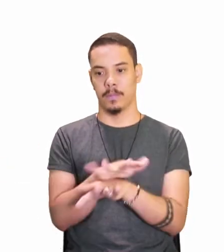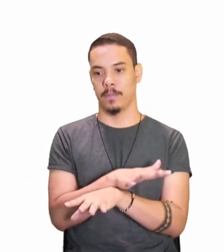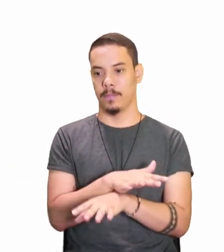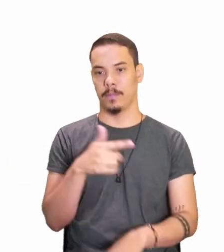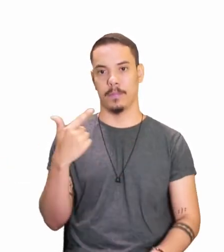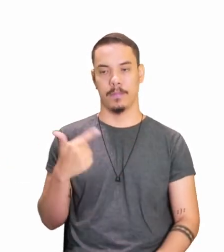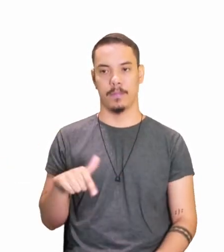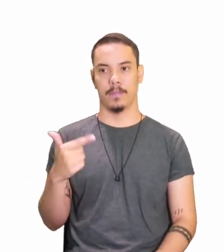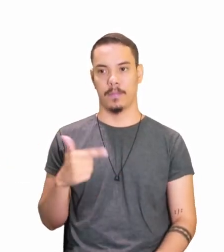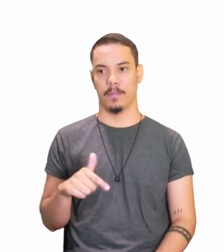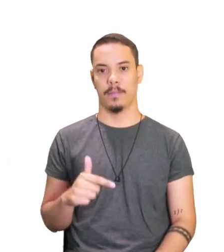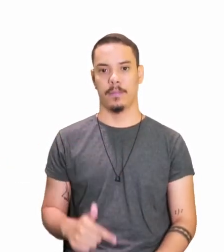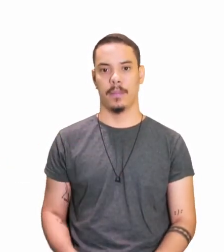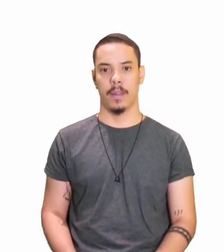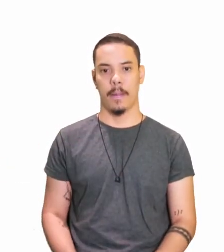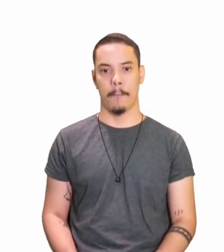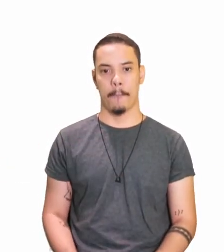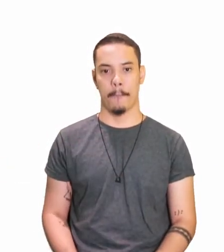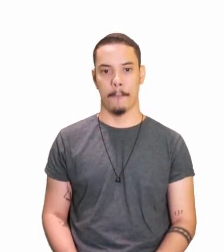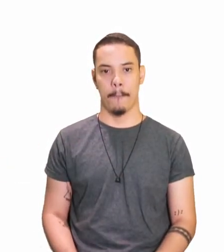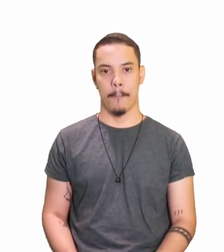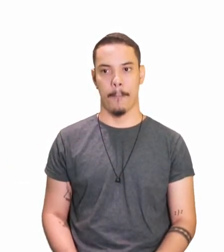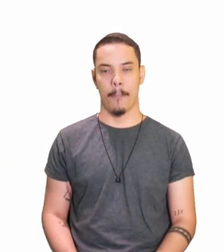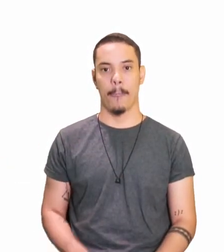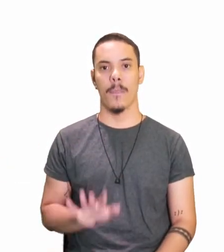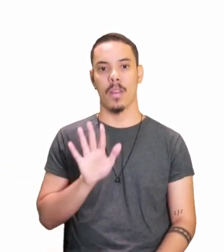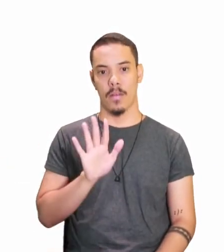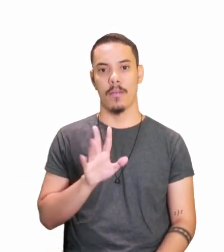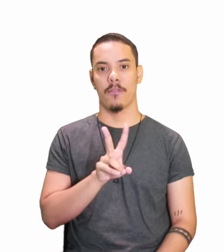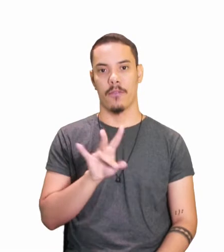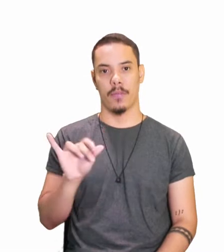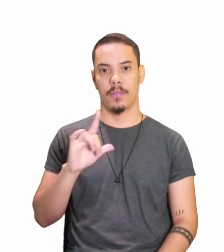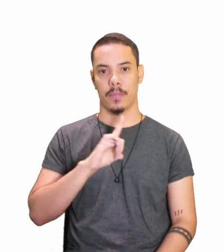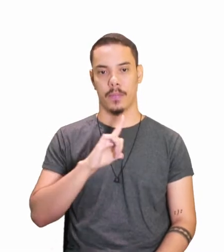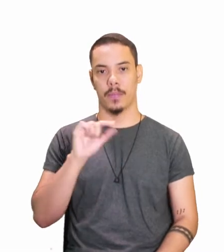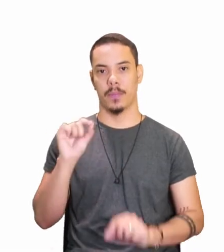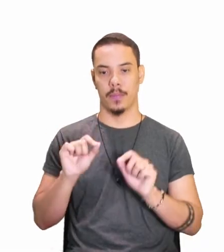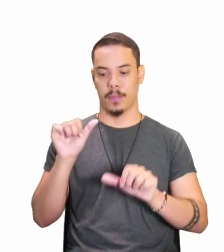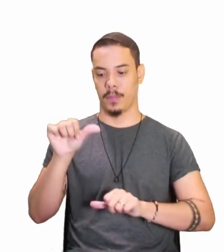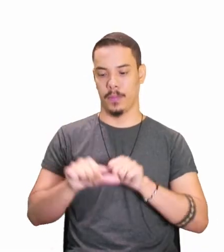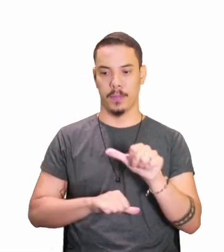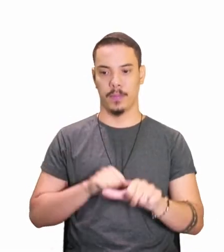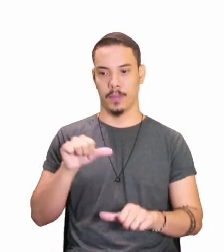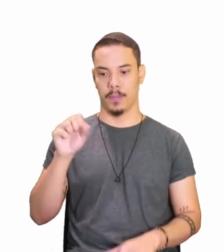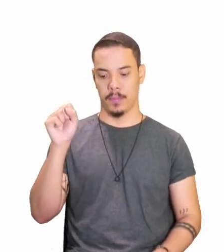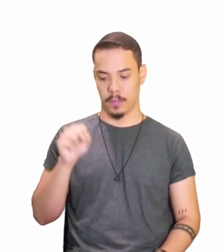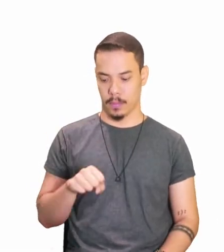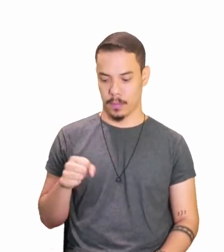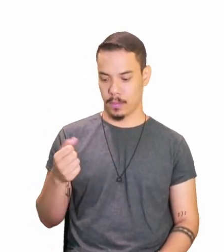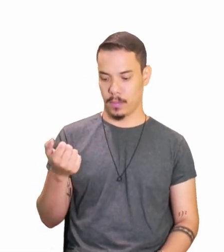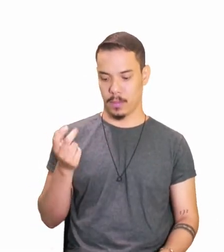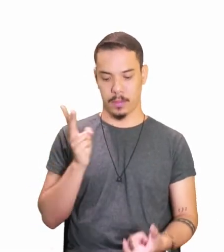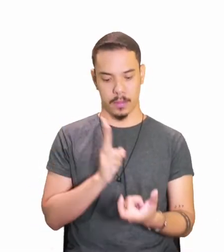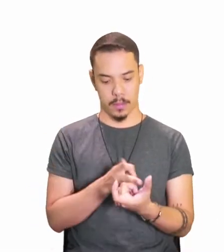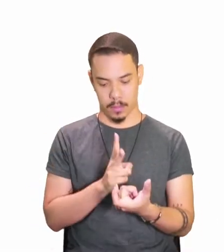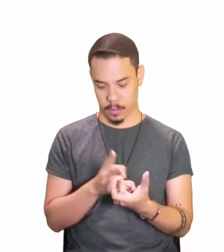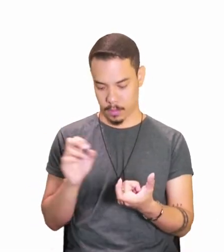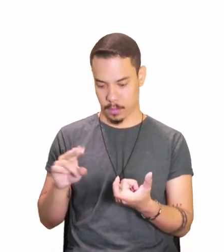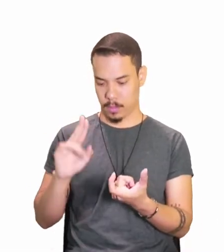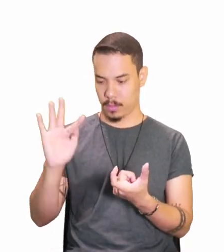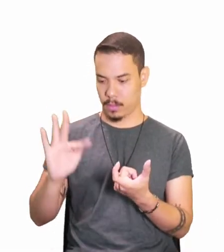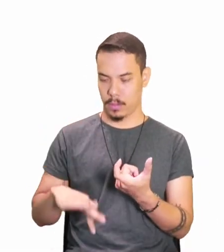conjugação. Tá certo? Vai sofrer essa alteração, vai mudar, ou no radical, ou na